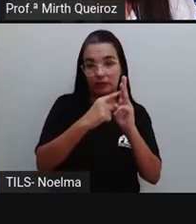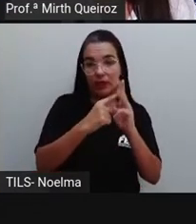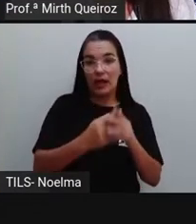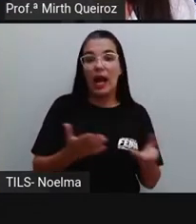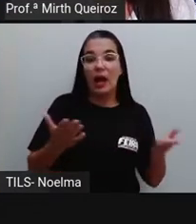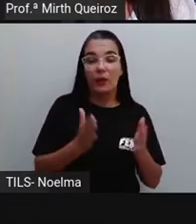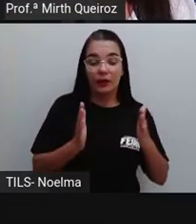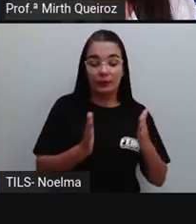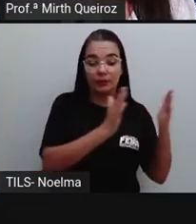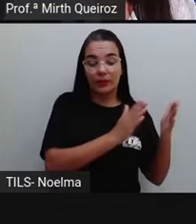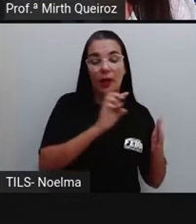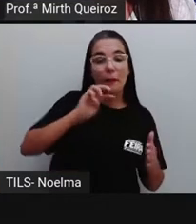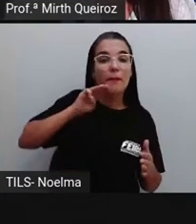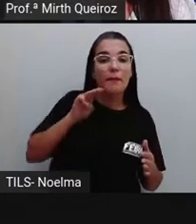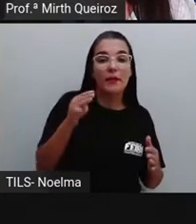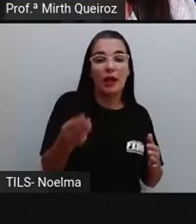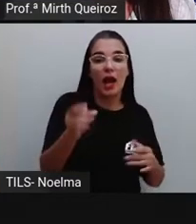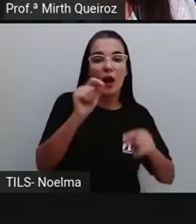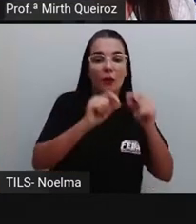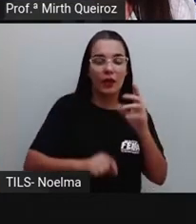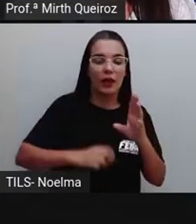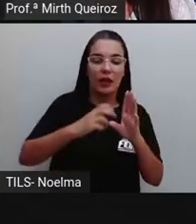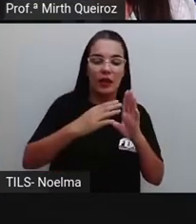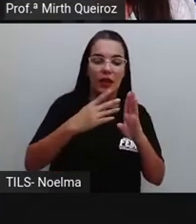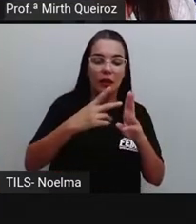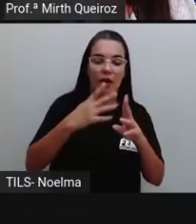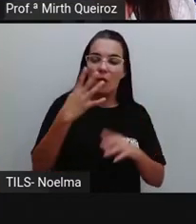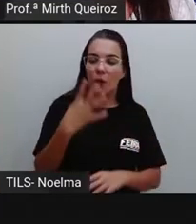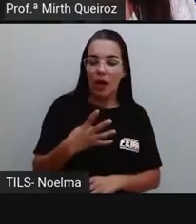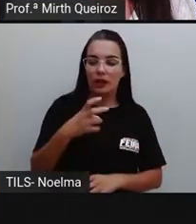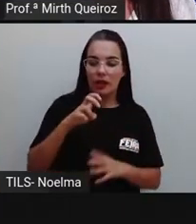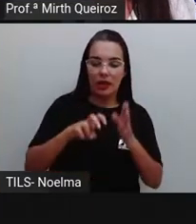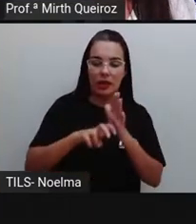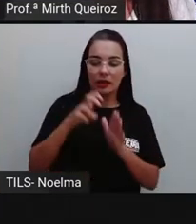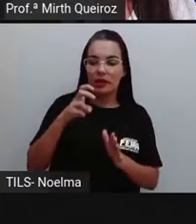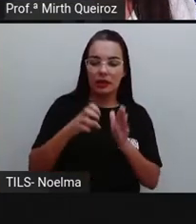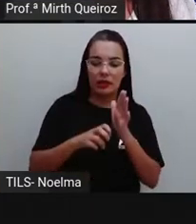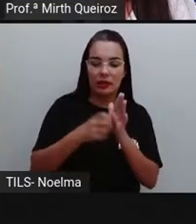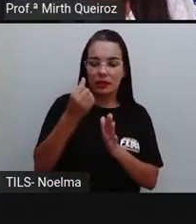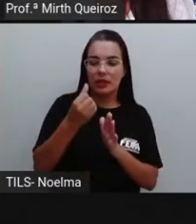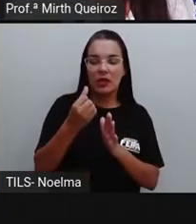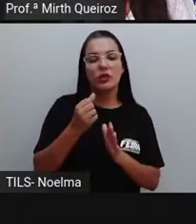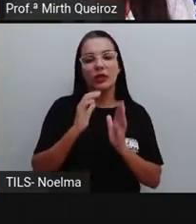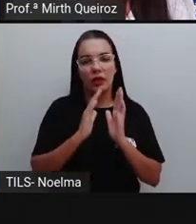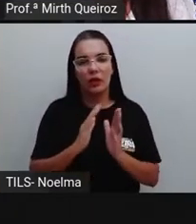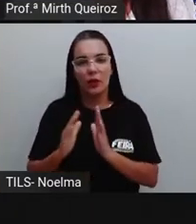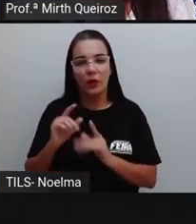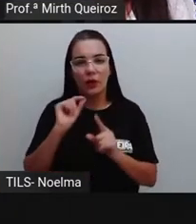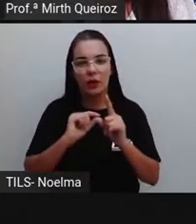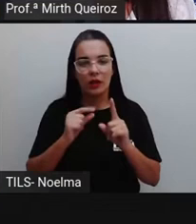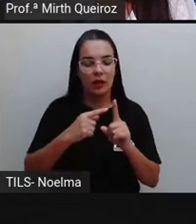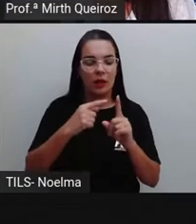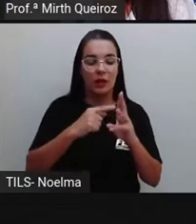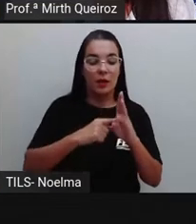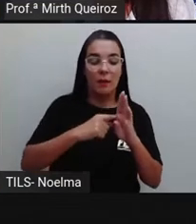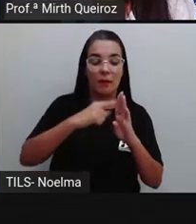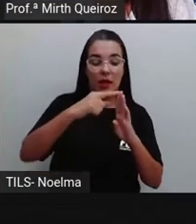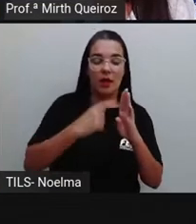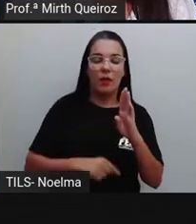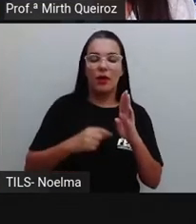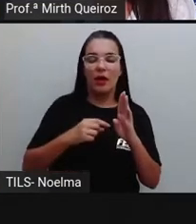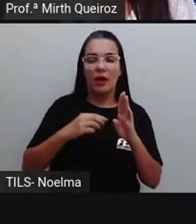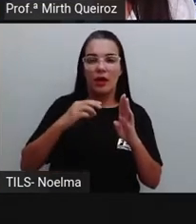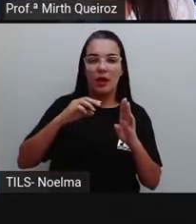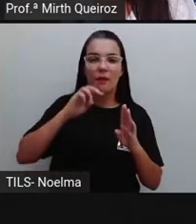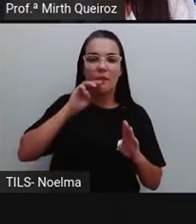Na classe dos milhares, nós vamos ter a quarta, a quinta e a sexta ordem, onde a gente vai ter a unidade de milhar, dezena